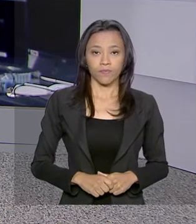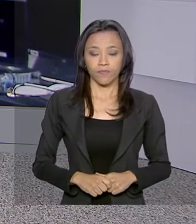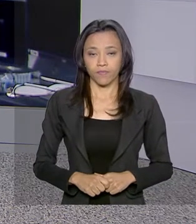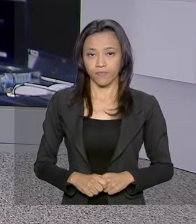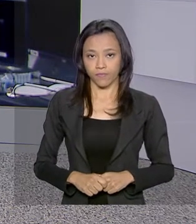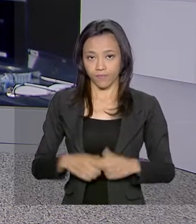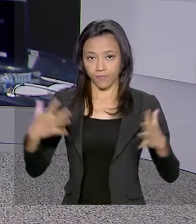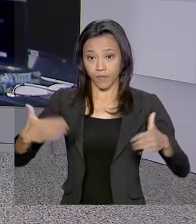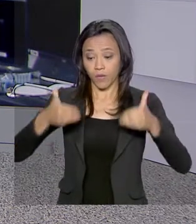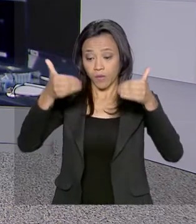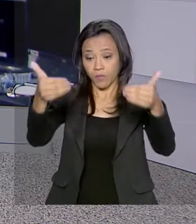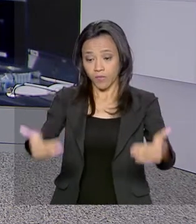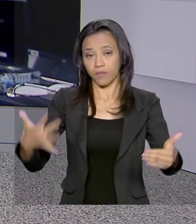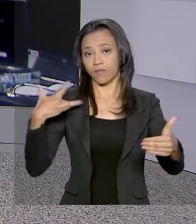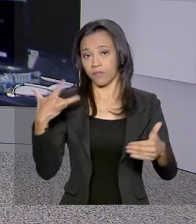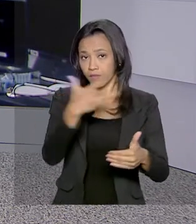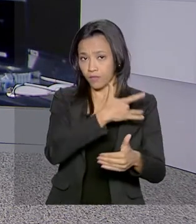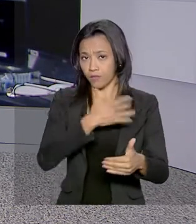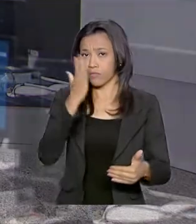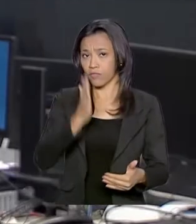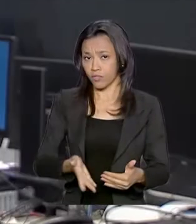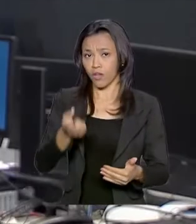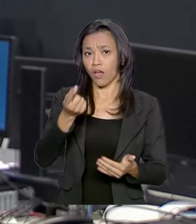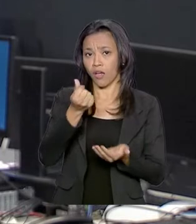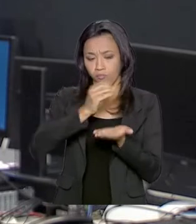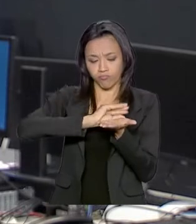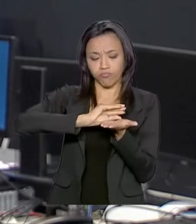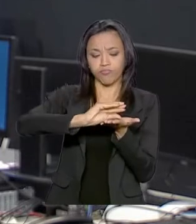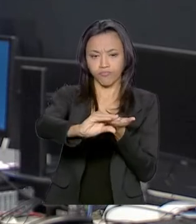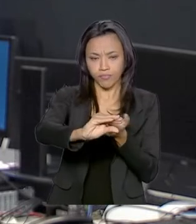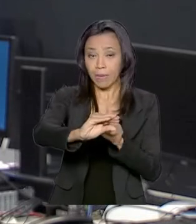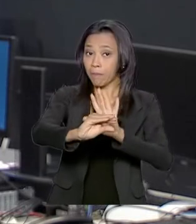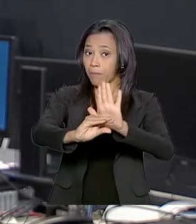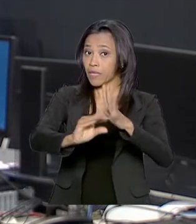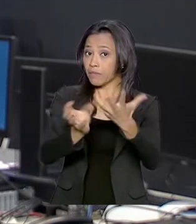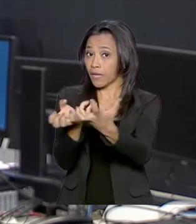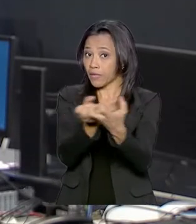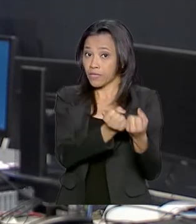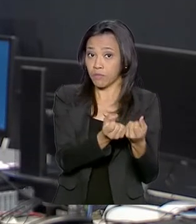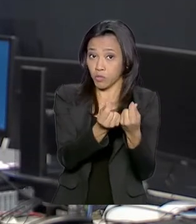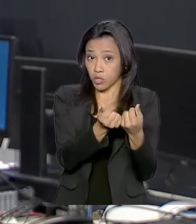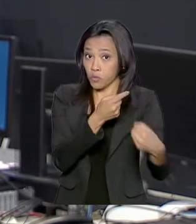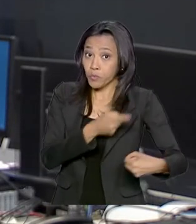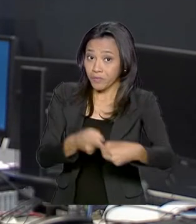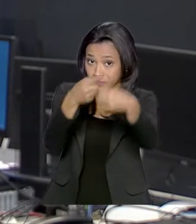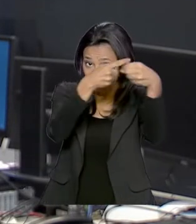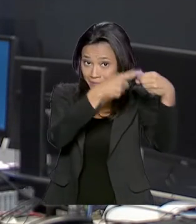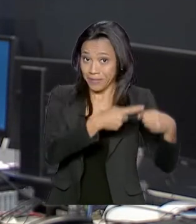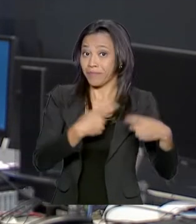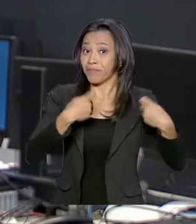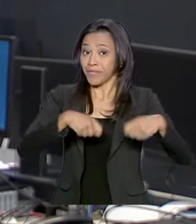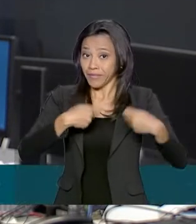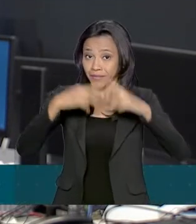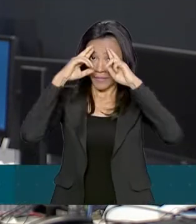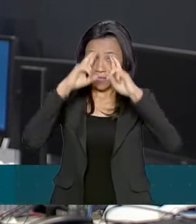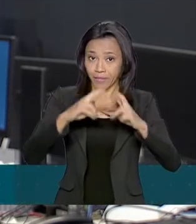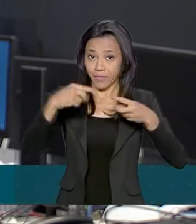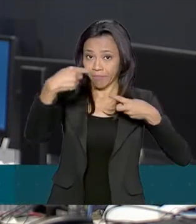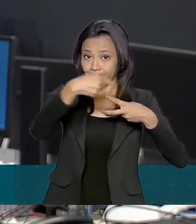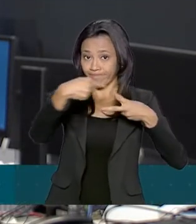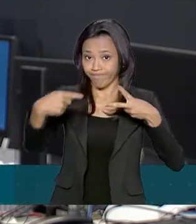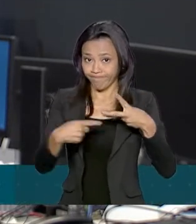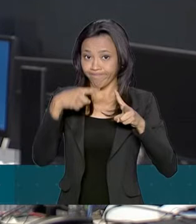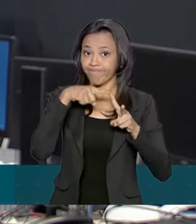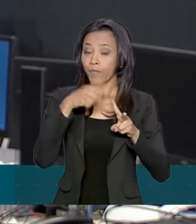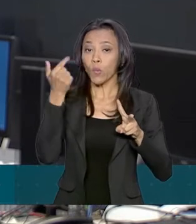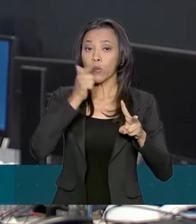O Ministério da Saúde liberou o dinheiro, mas para receber esse reforço financeiro, os municípios precisam cumprir duas condições. Atingir